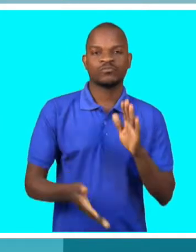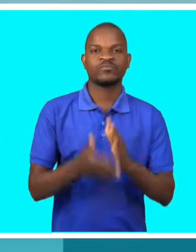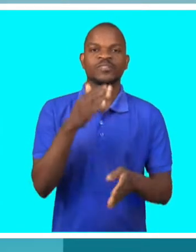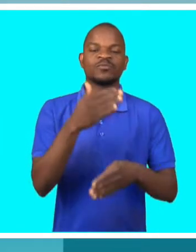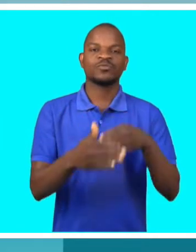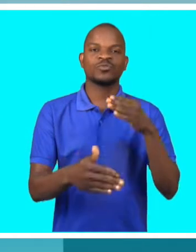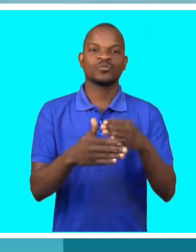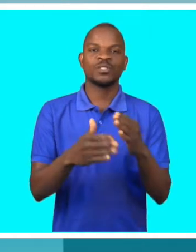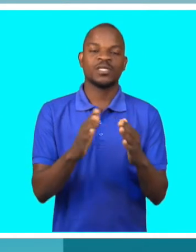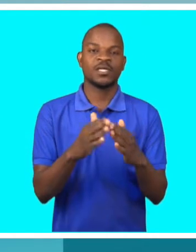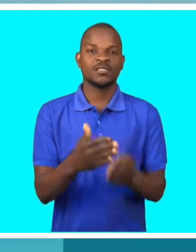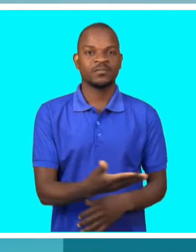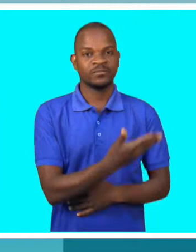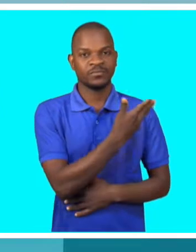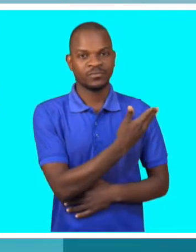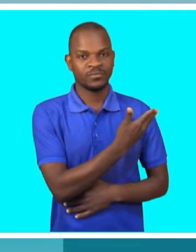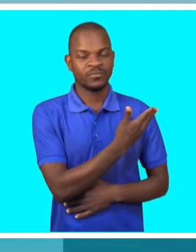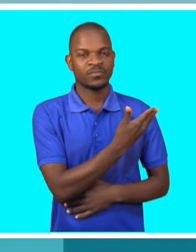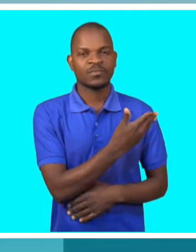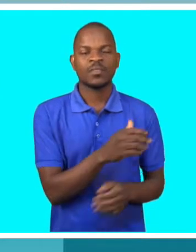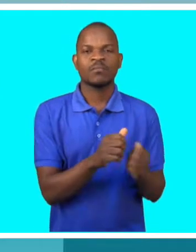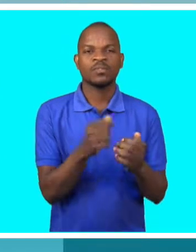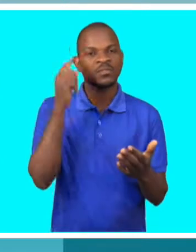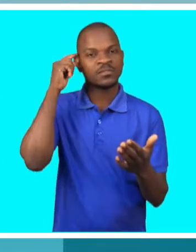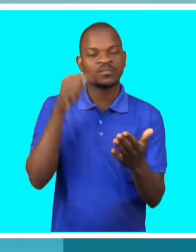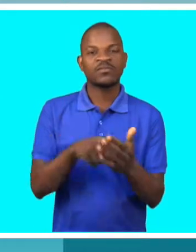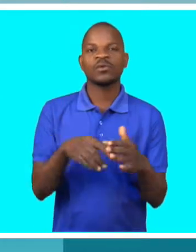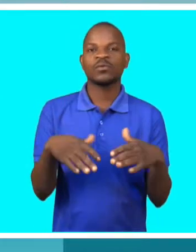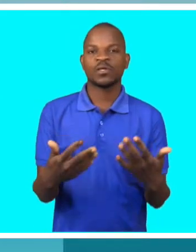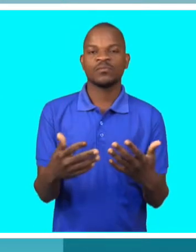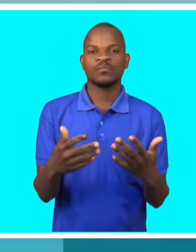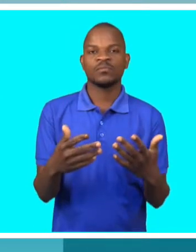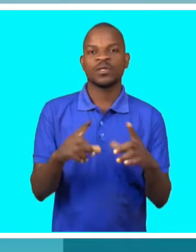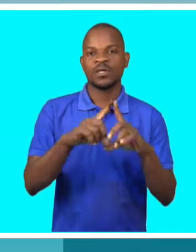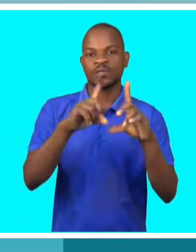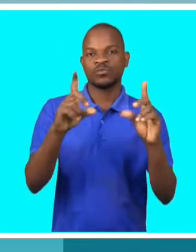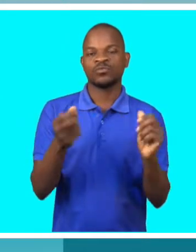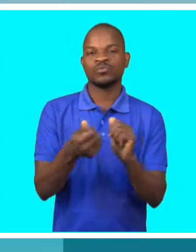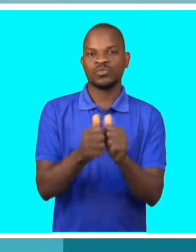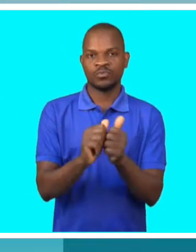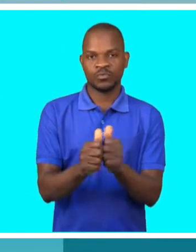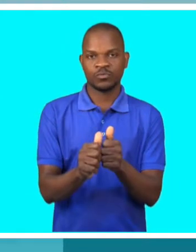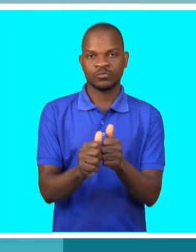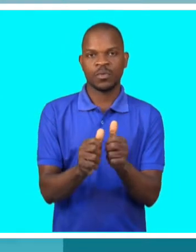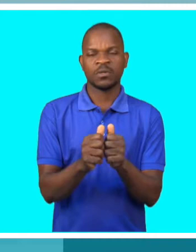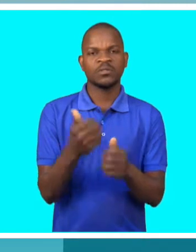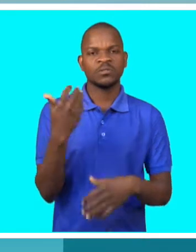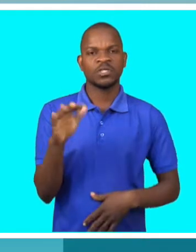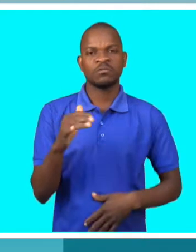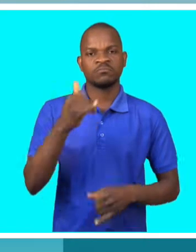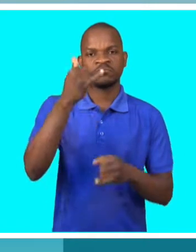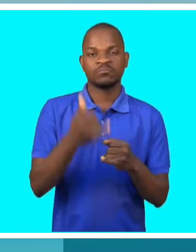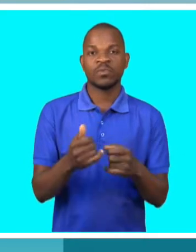esta casa, onde nós estamos aqui agora. Então, isso foi graças ao desporto. Foi assim que hoje